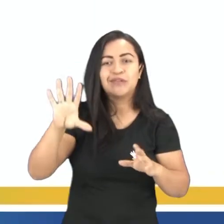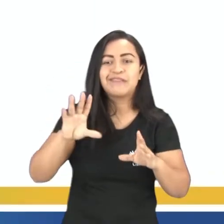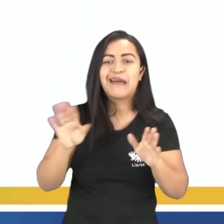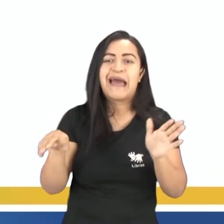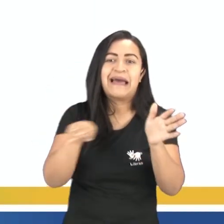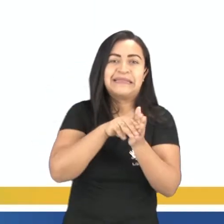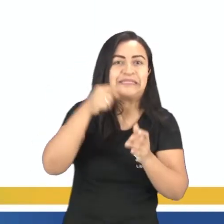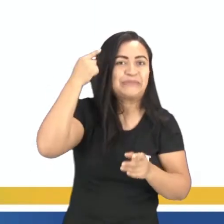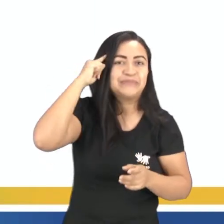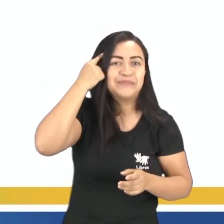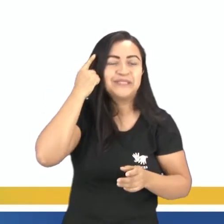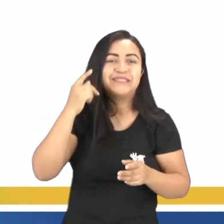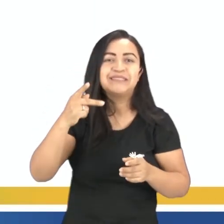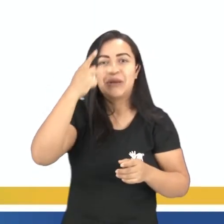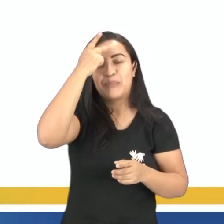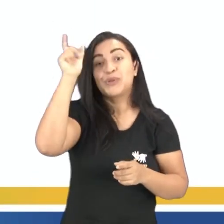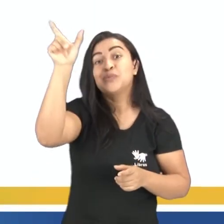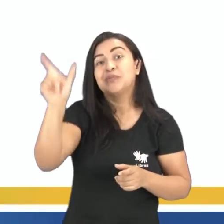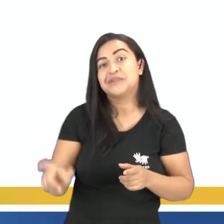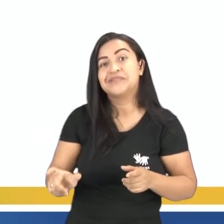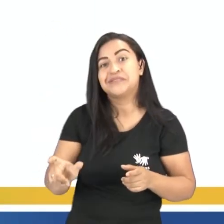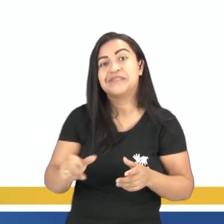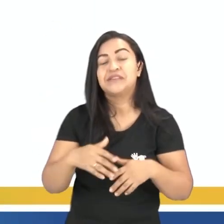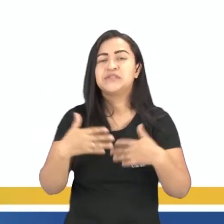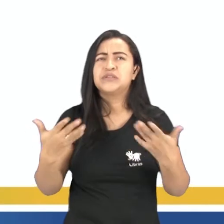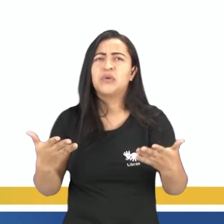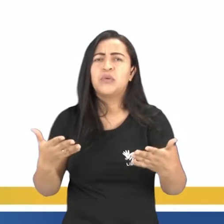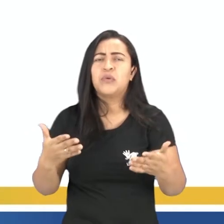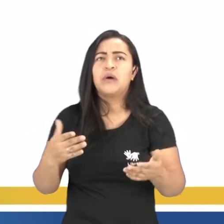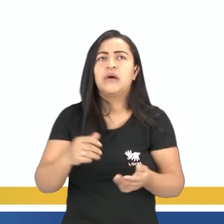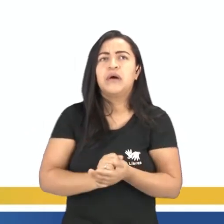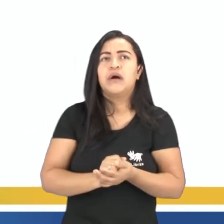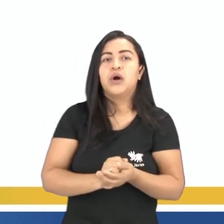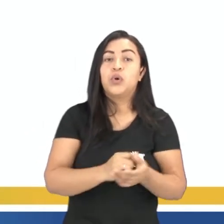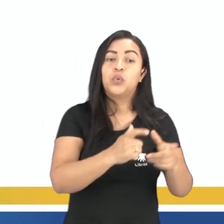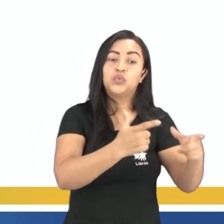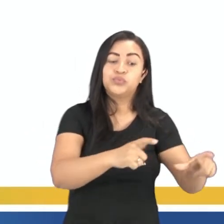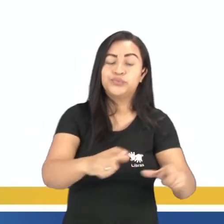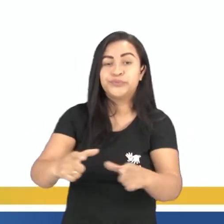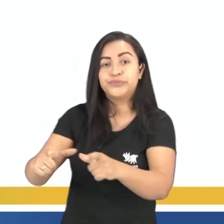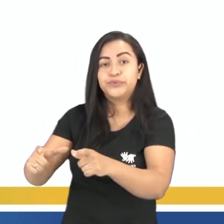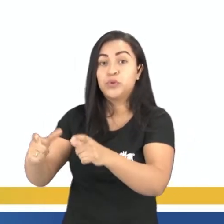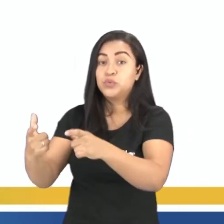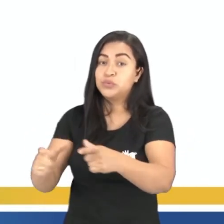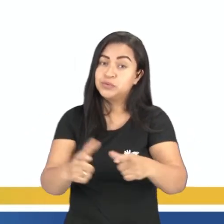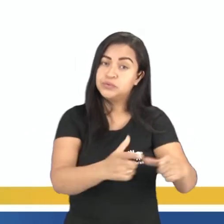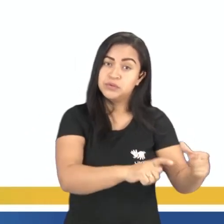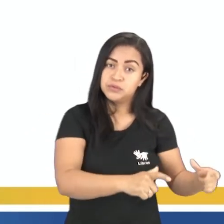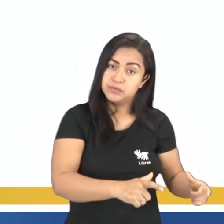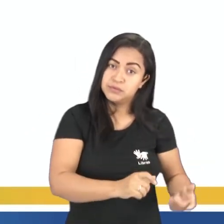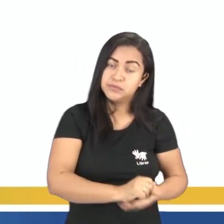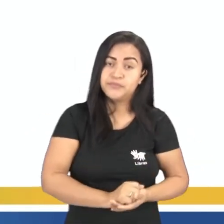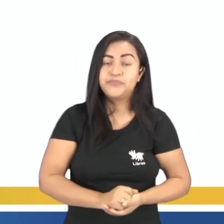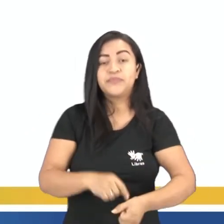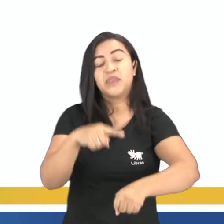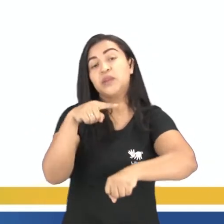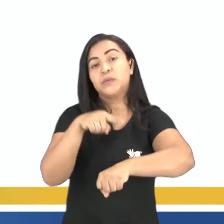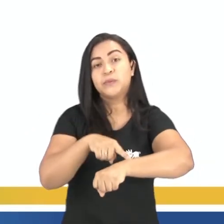temos ali o espaço, qual é o lugar que vai circular aquela história, aqueles personagens vão circular, tá certo? E o tempo, é